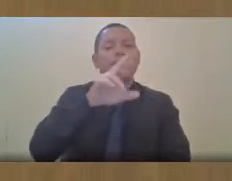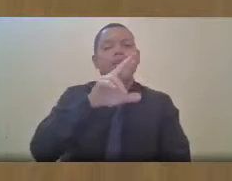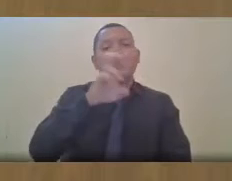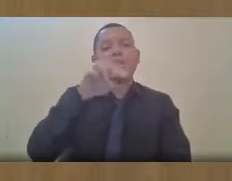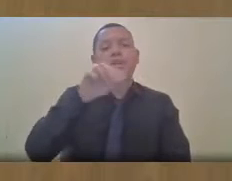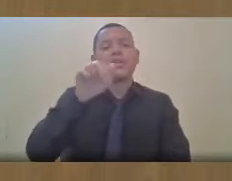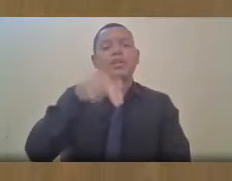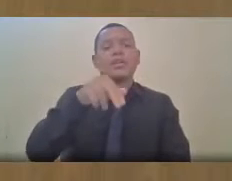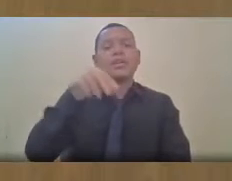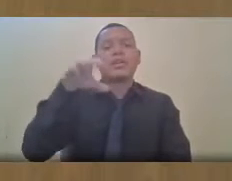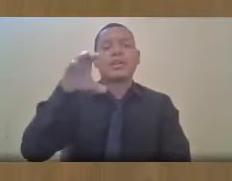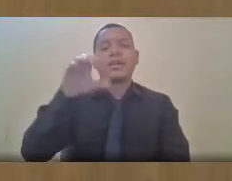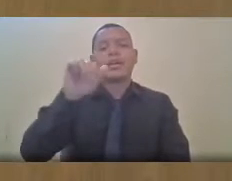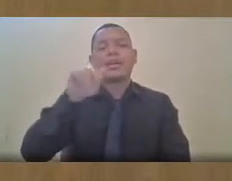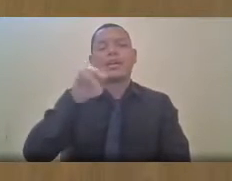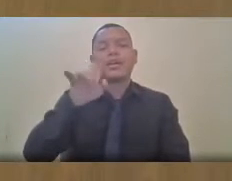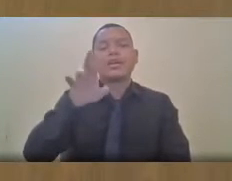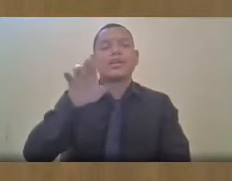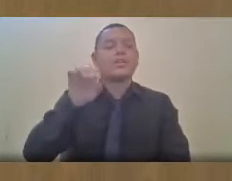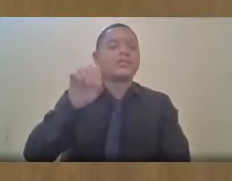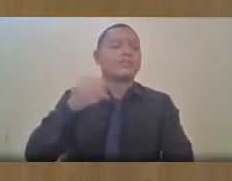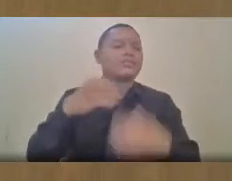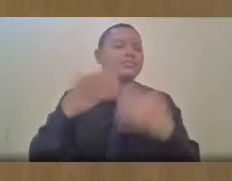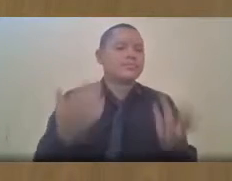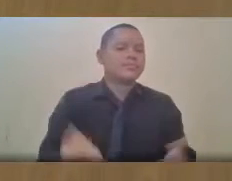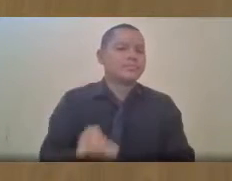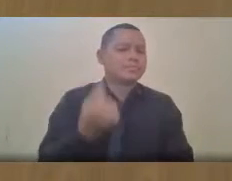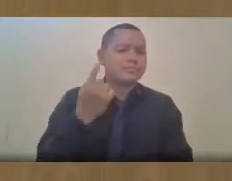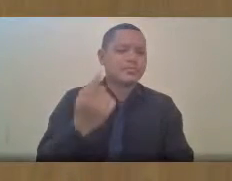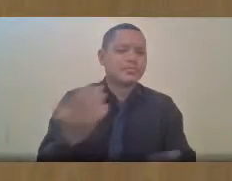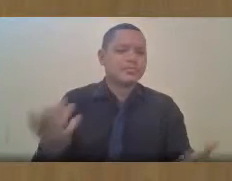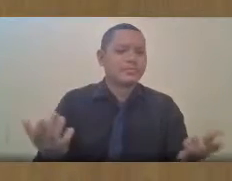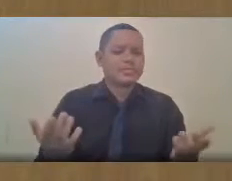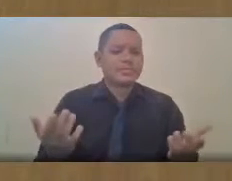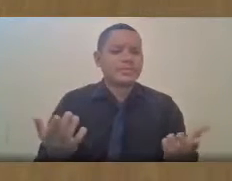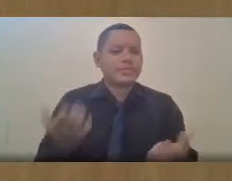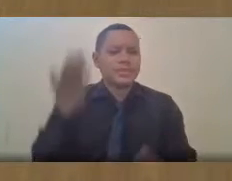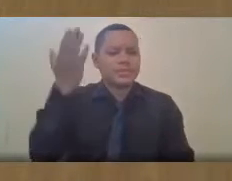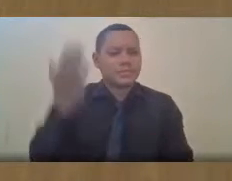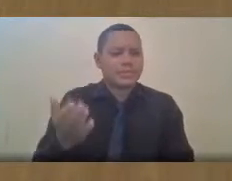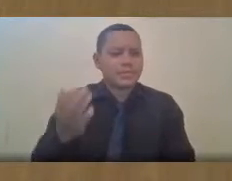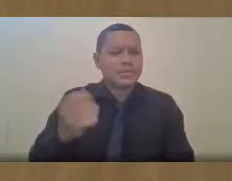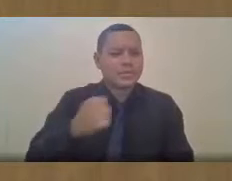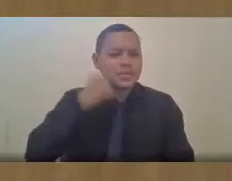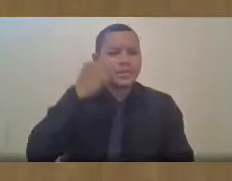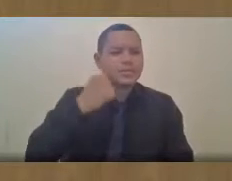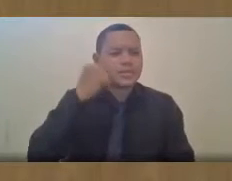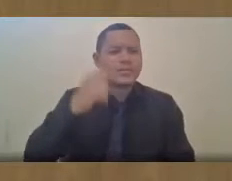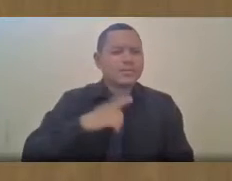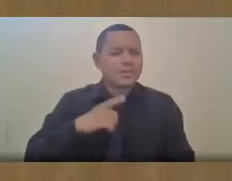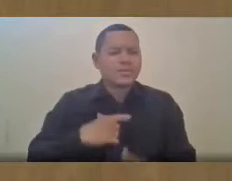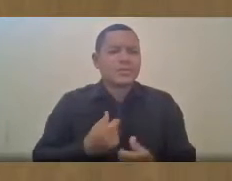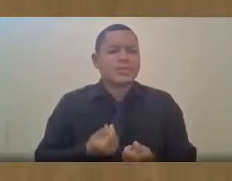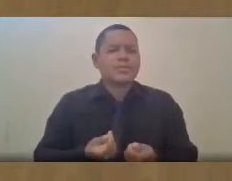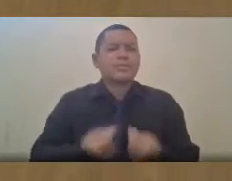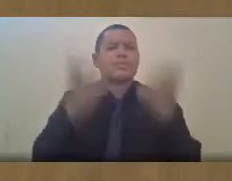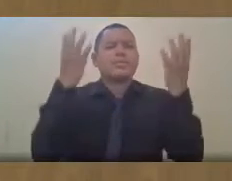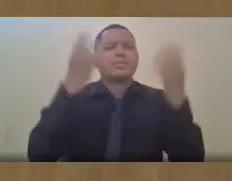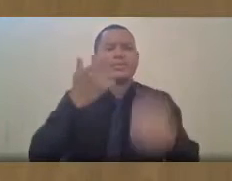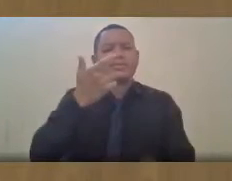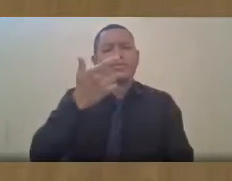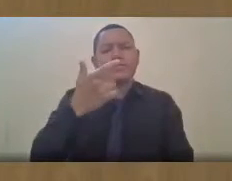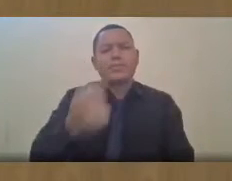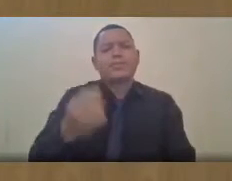relator. Aonde já se viu Renan Calheiro, que responde por mais de 20 processos